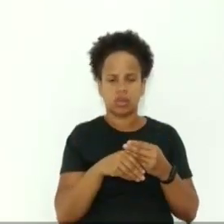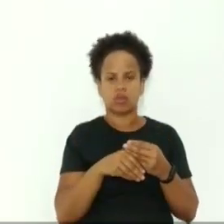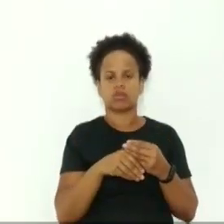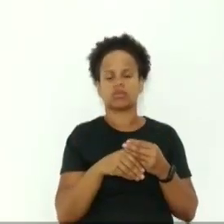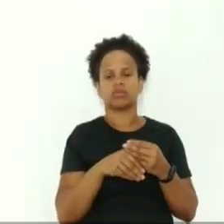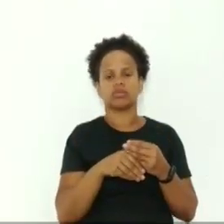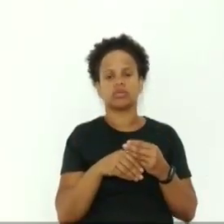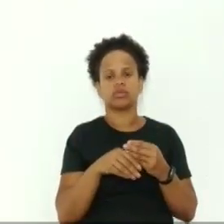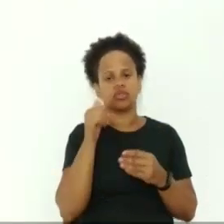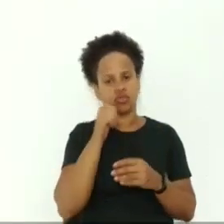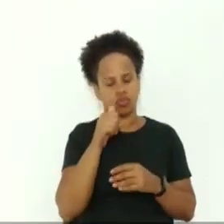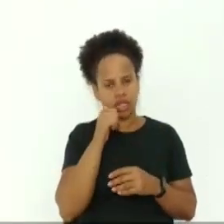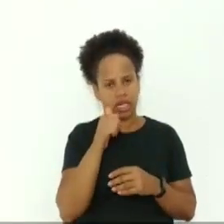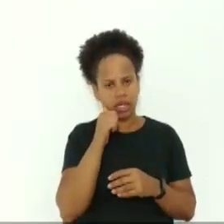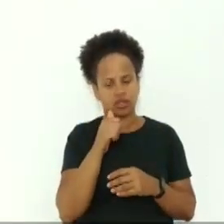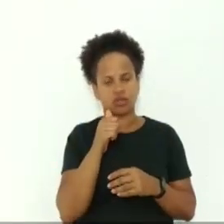mulheres,